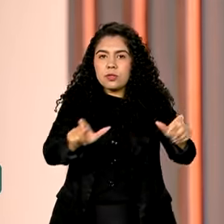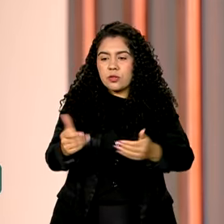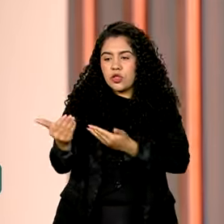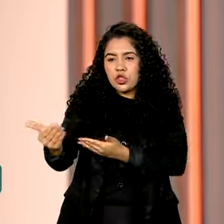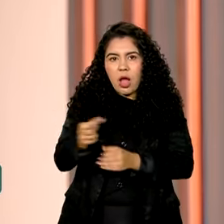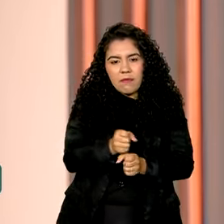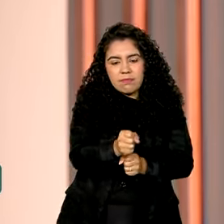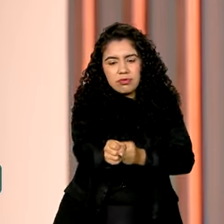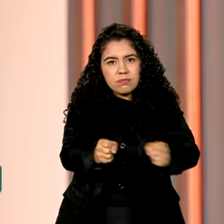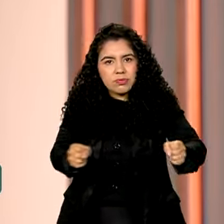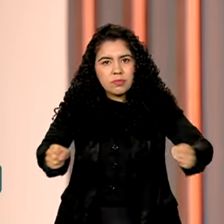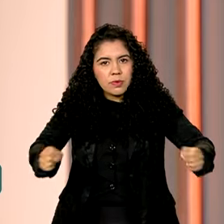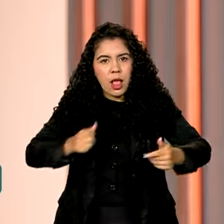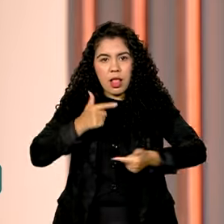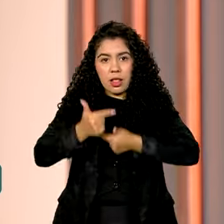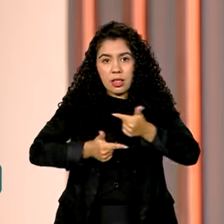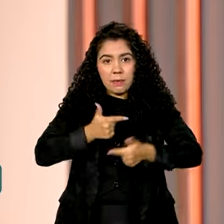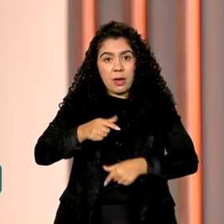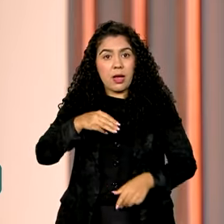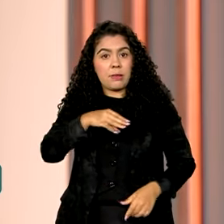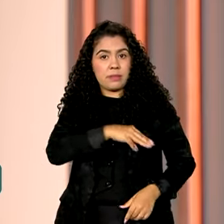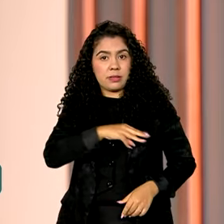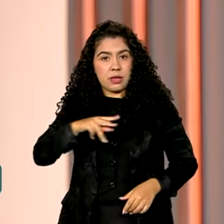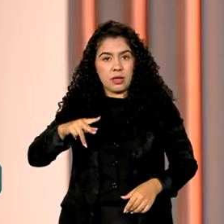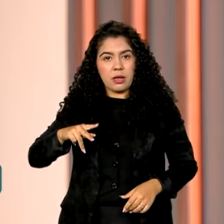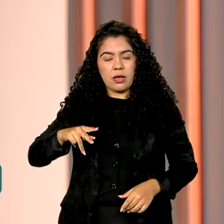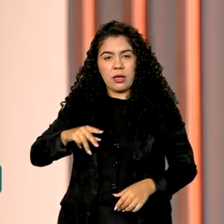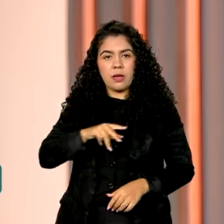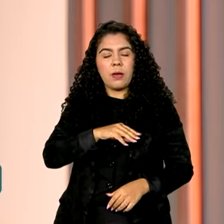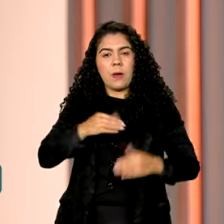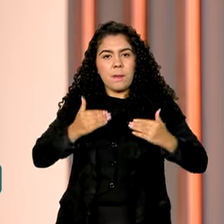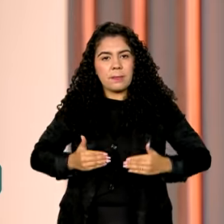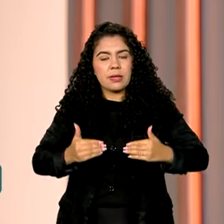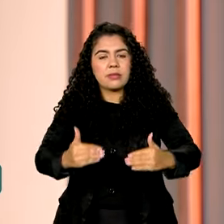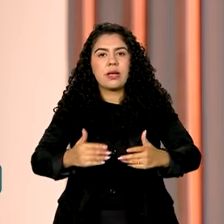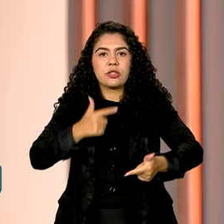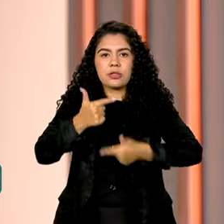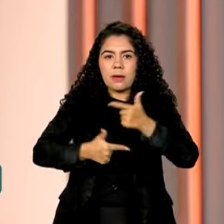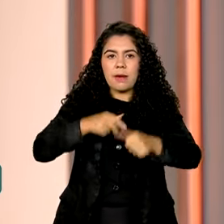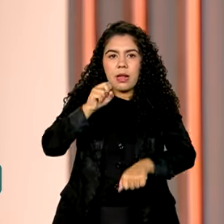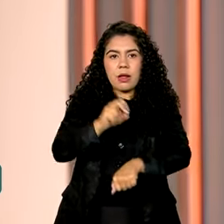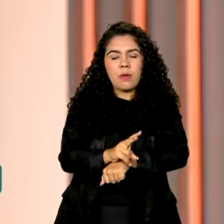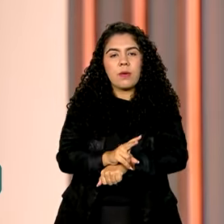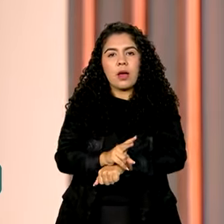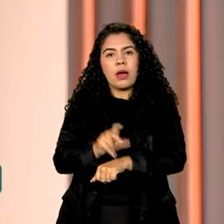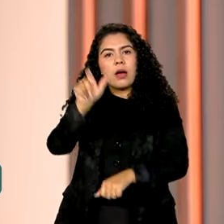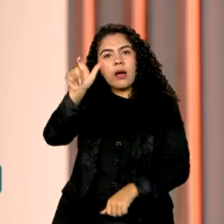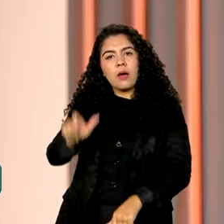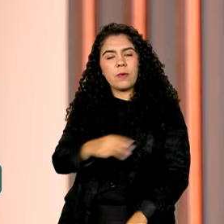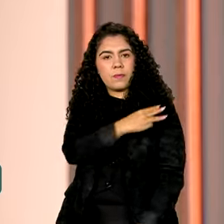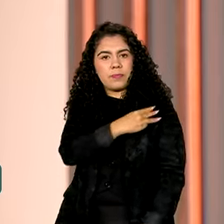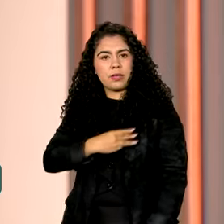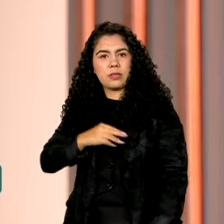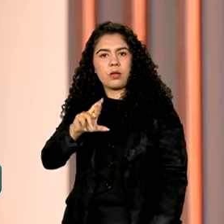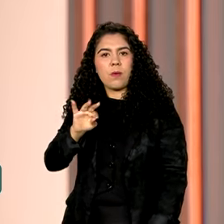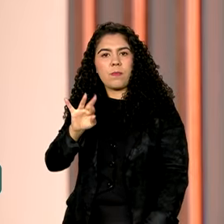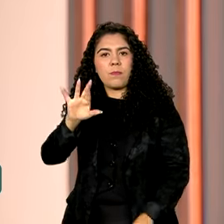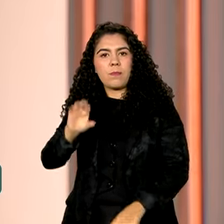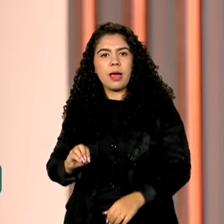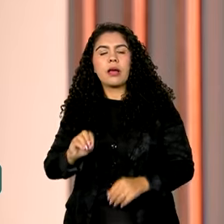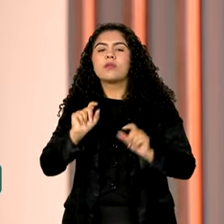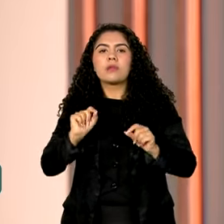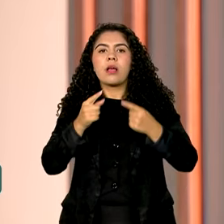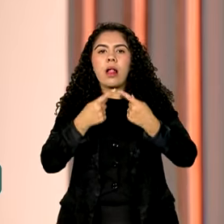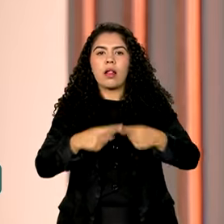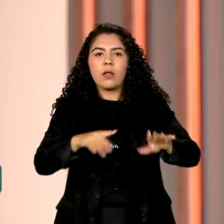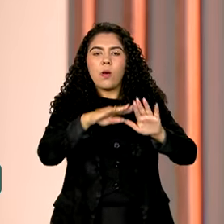mercado, o Ministério do Trabalho e Emprego e a Fundação Roberto Marinho firmaram a Coalizão Aprendiz Legal. A ação